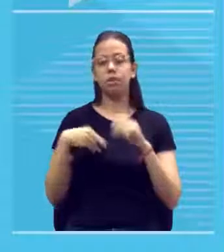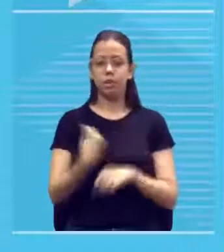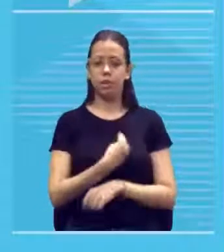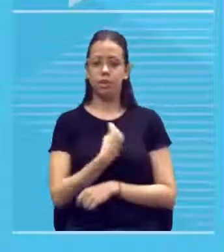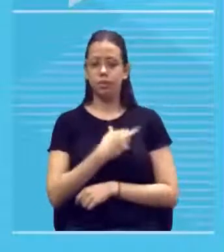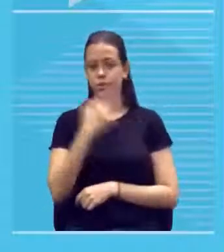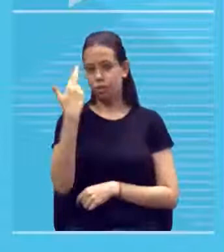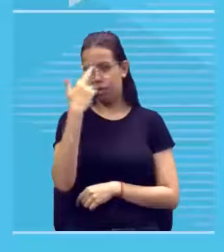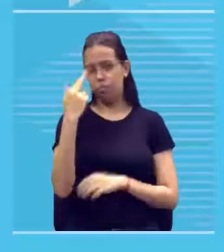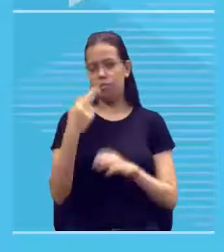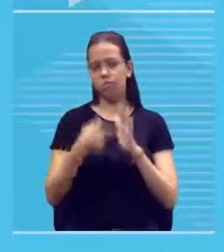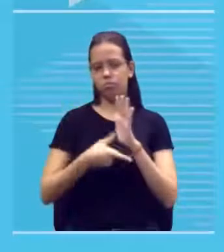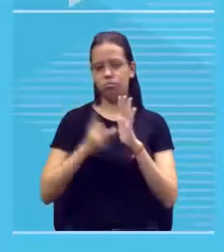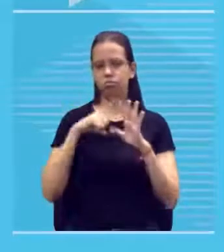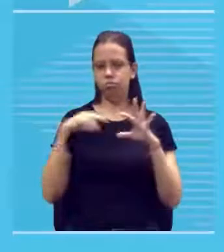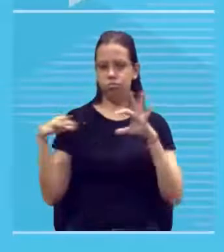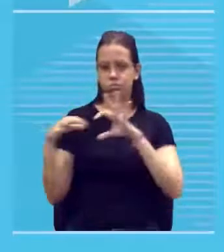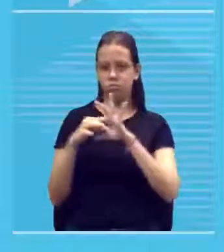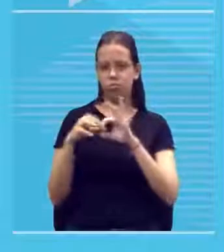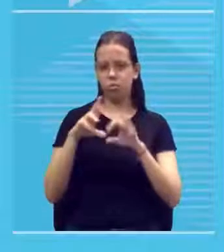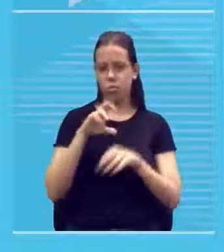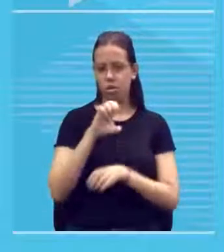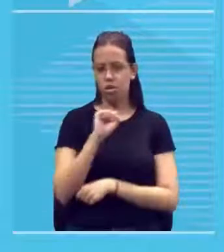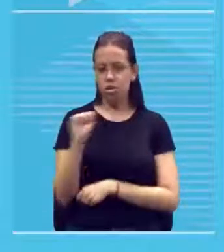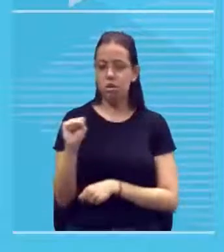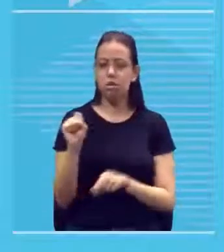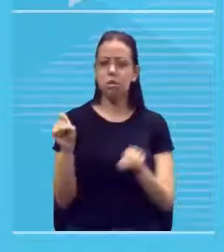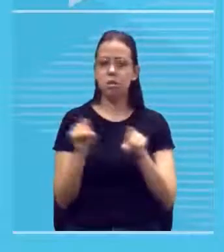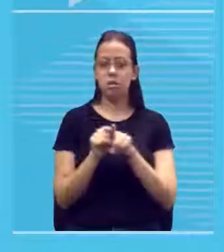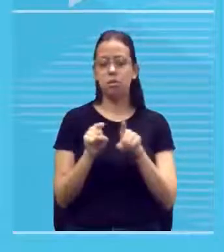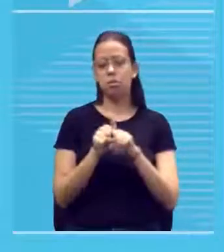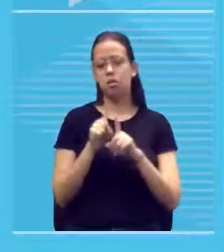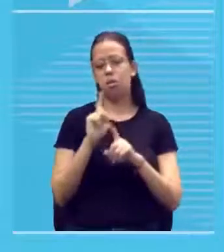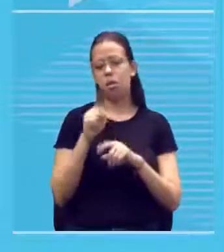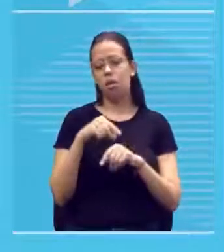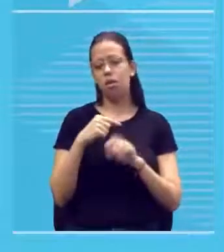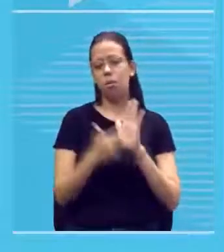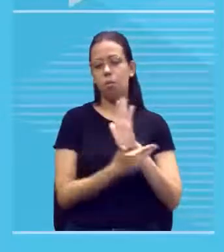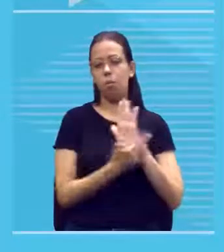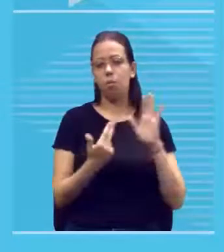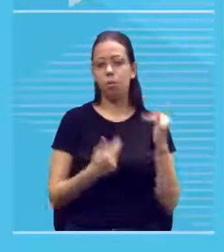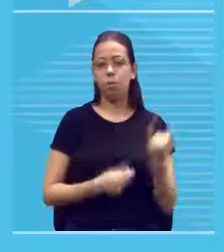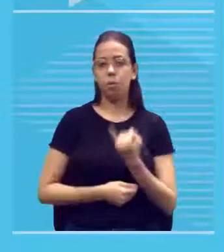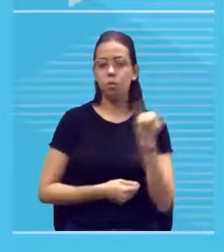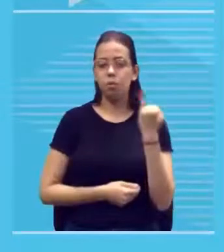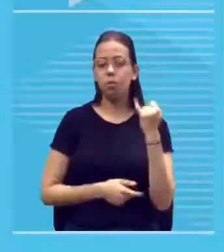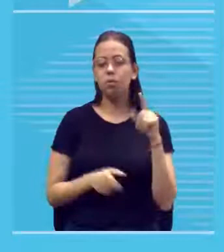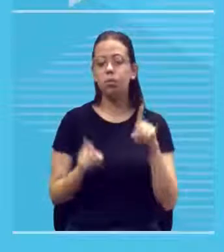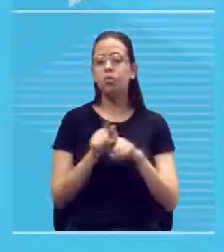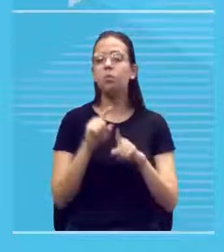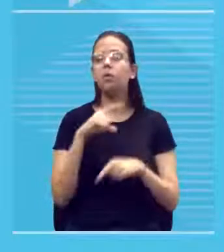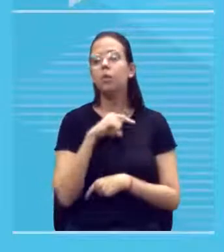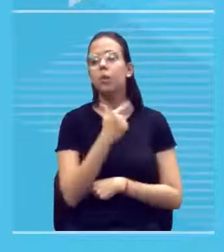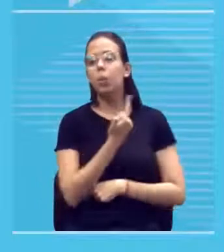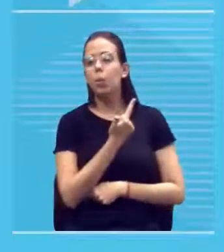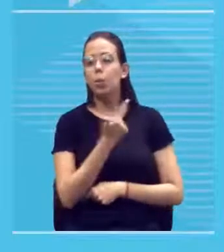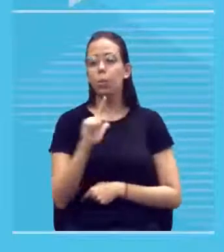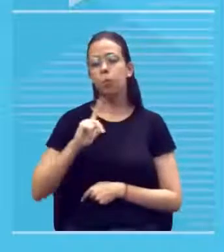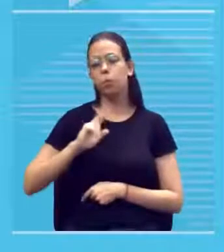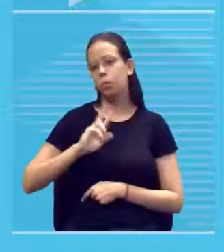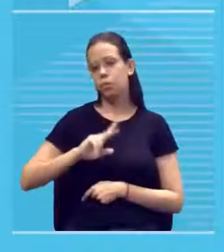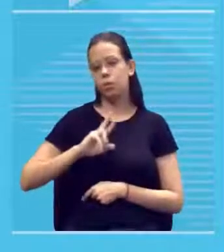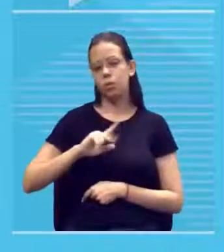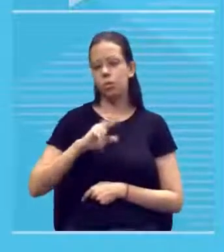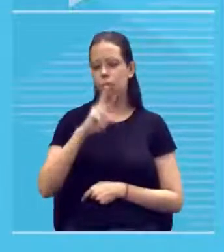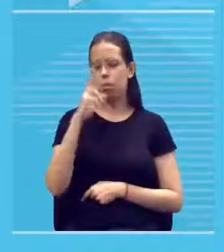fazia parte da Rússia também é um ponto importante um autor importante veio um outro que nem era russo